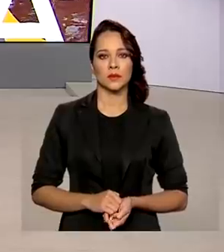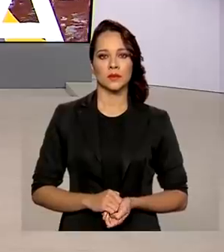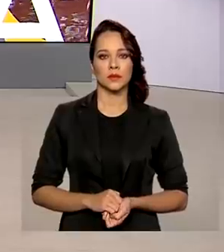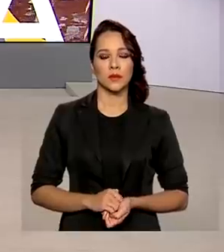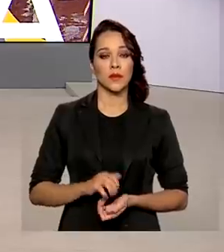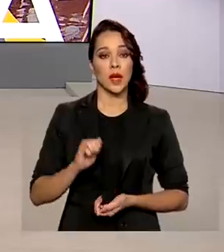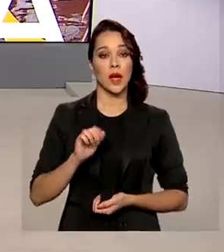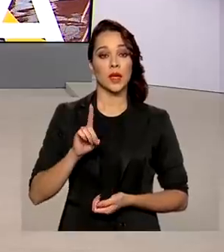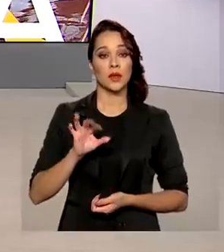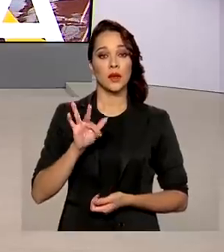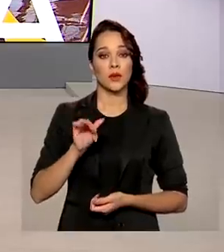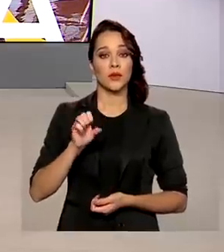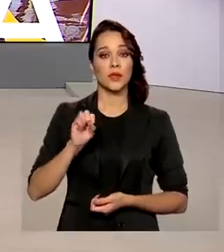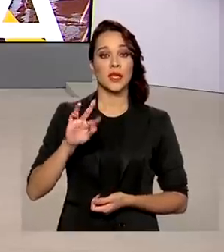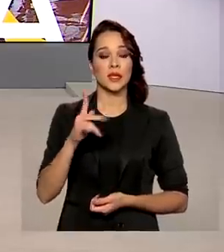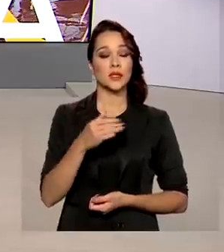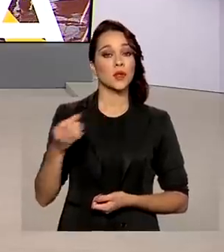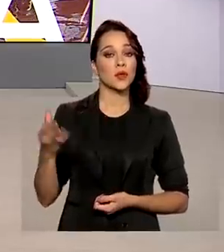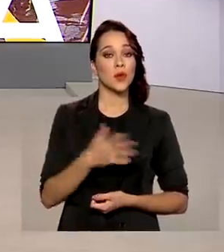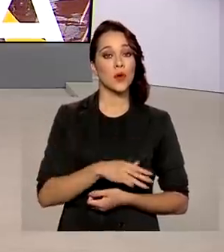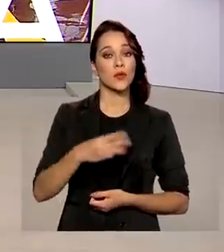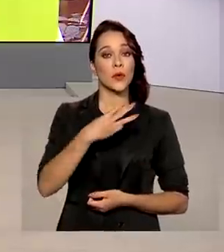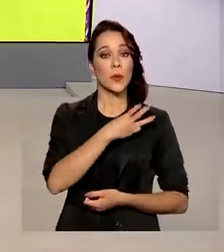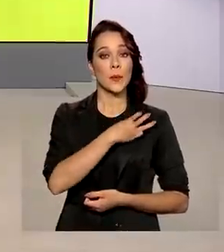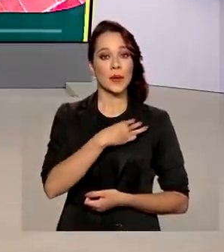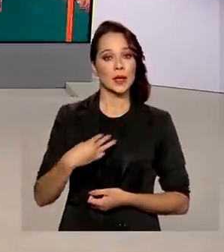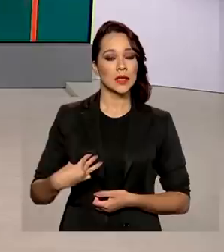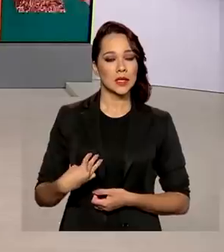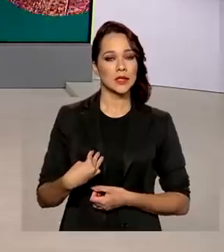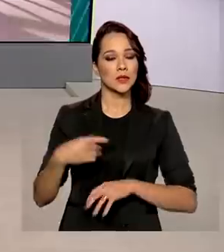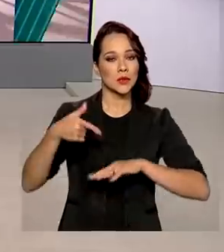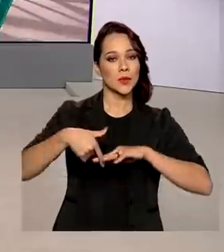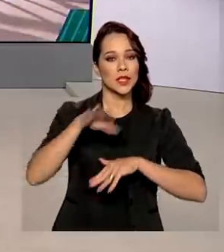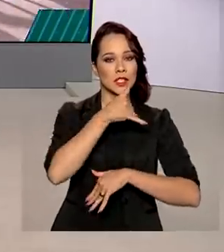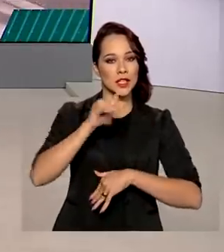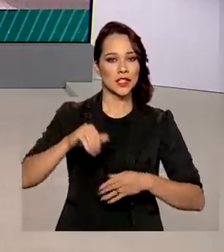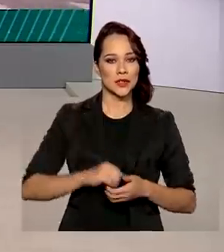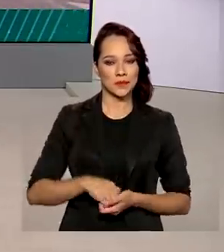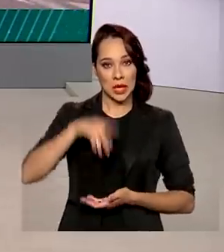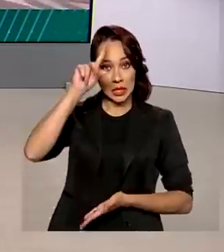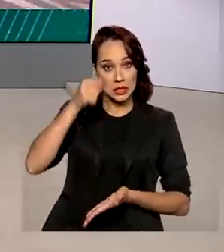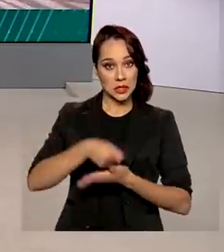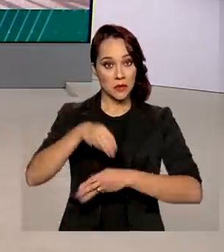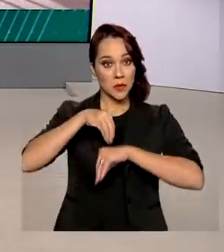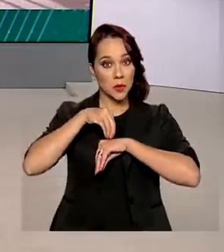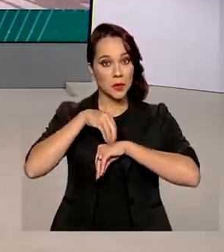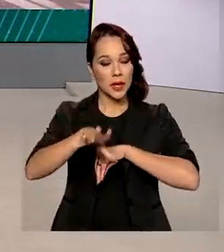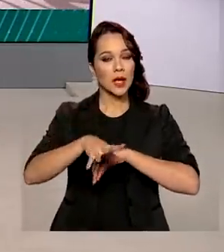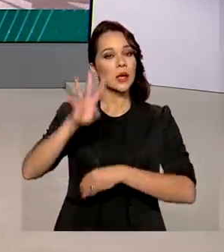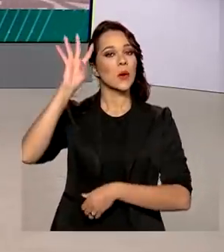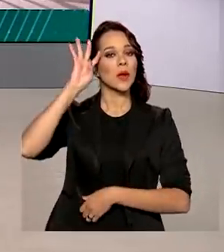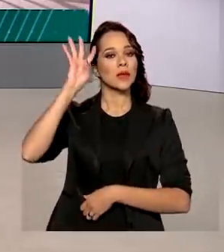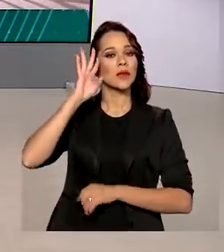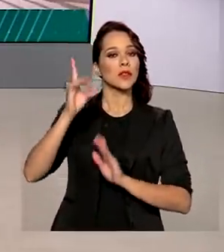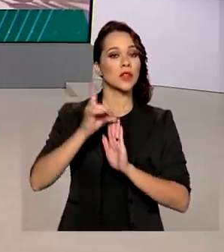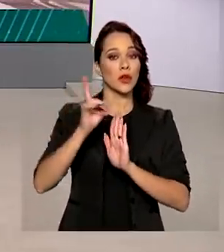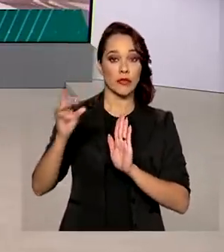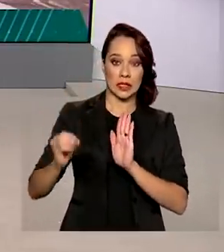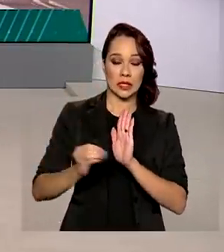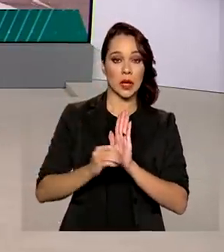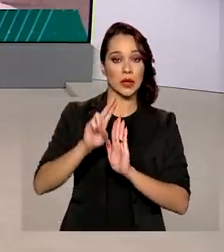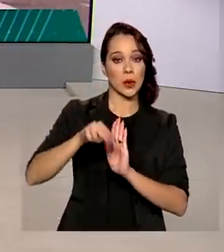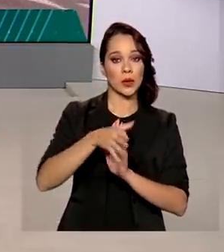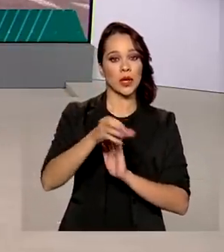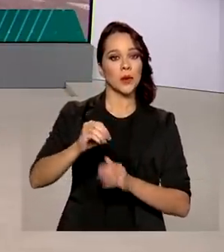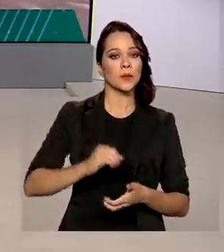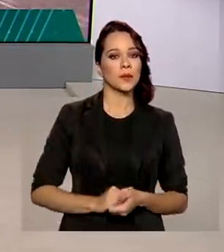Adolfo Saxida é o novo ministro de Minas e Energia. A decisão foi publicada nesta quarta-feira no Diário Oficial